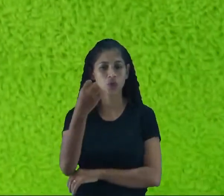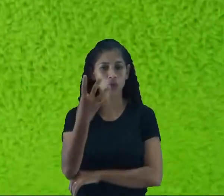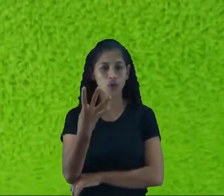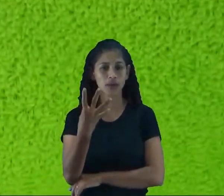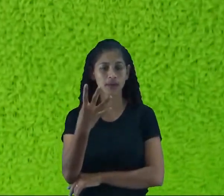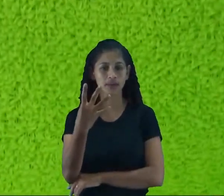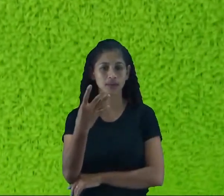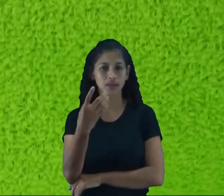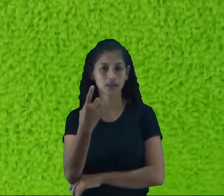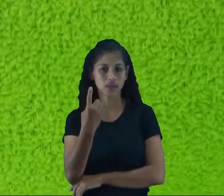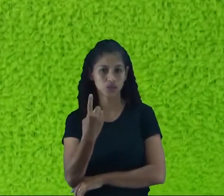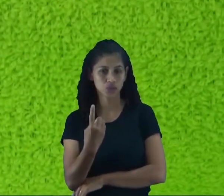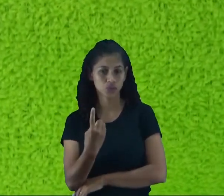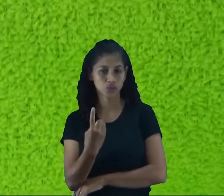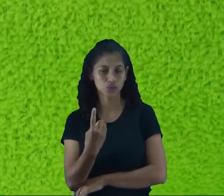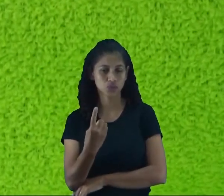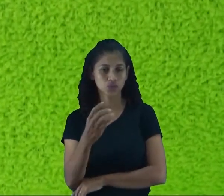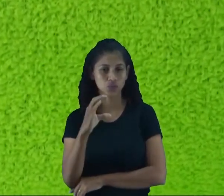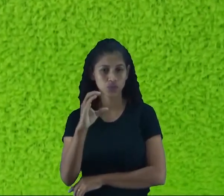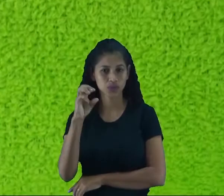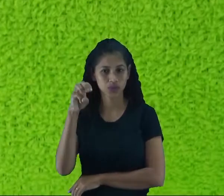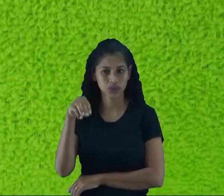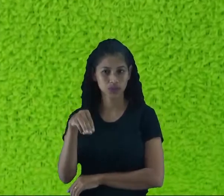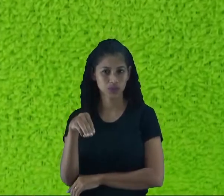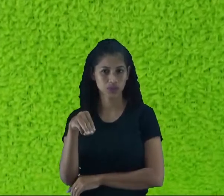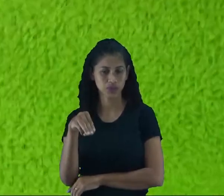centímetros, certo?